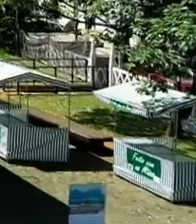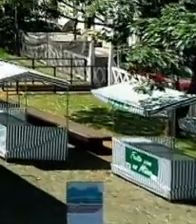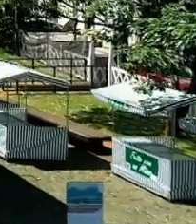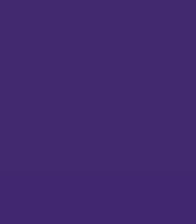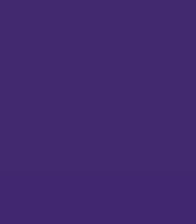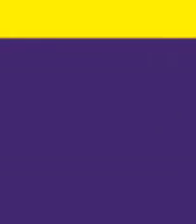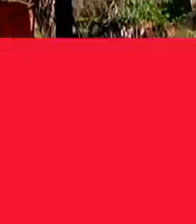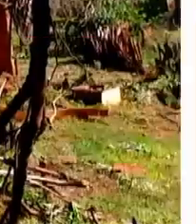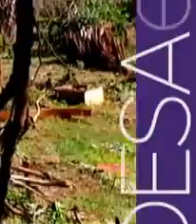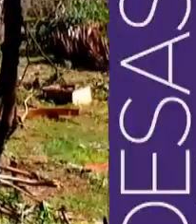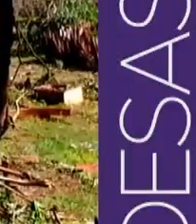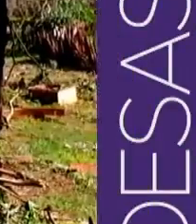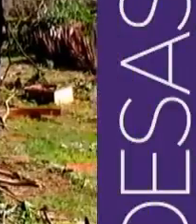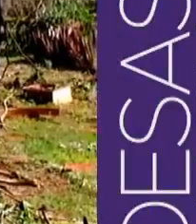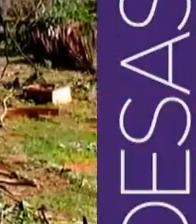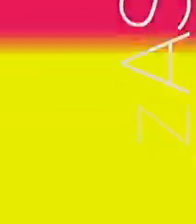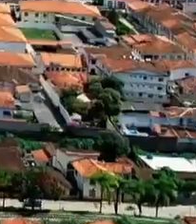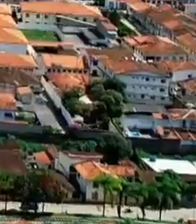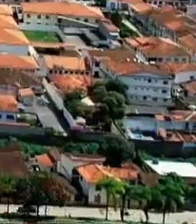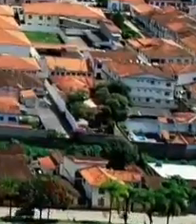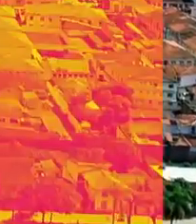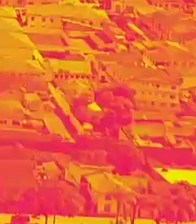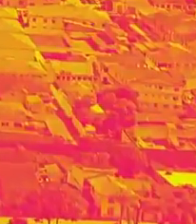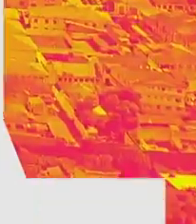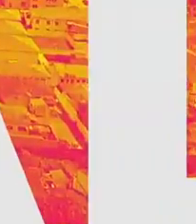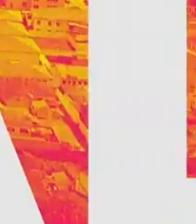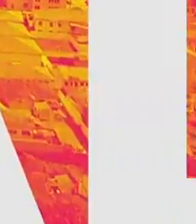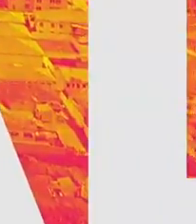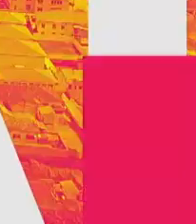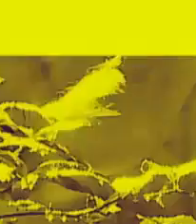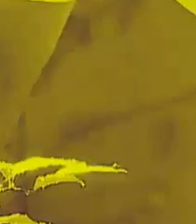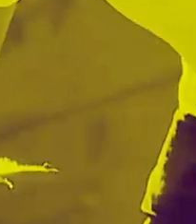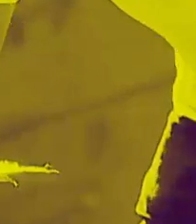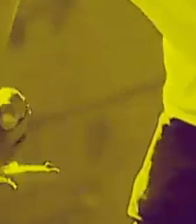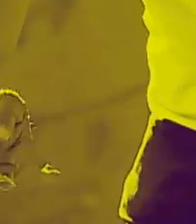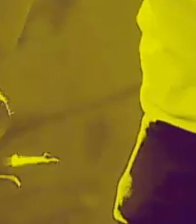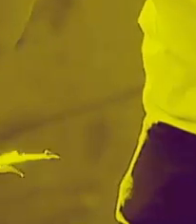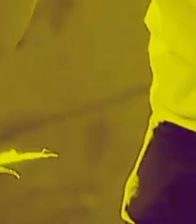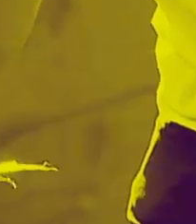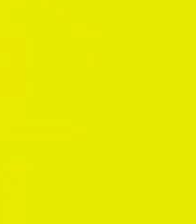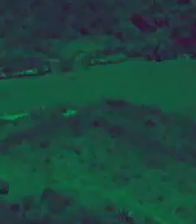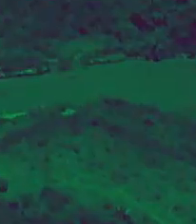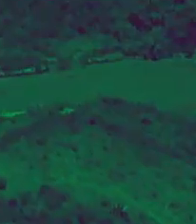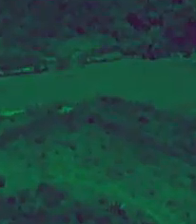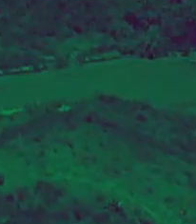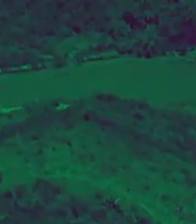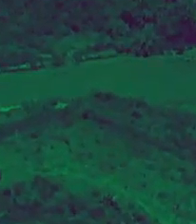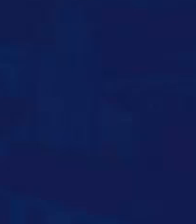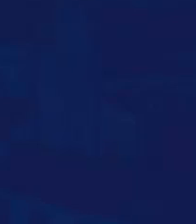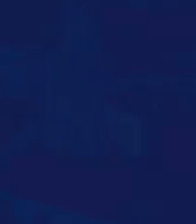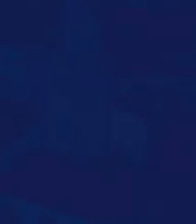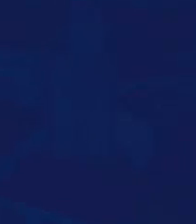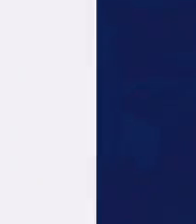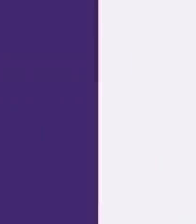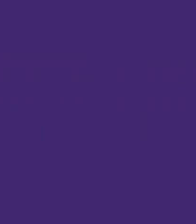e eu acho que vai ficar bom.